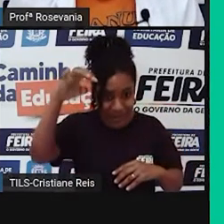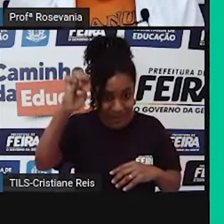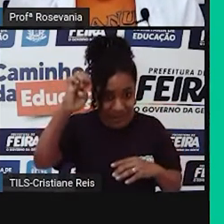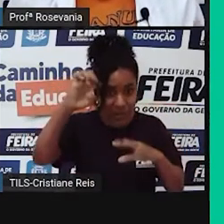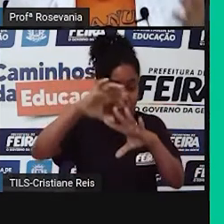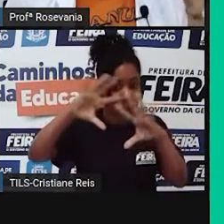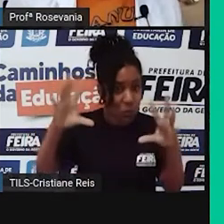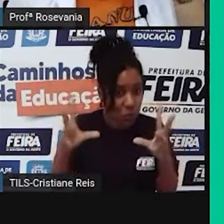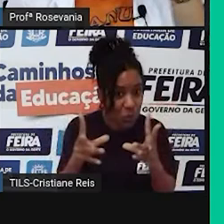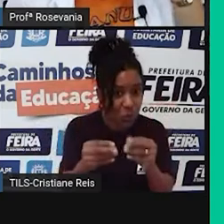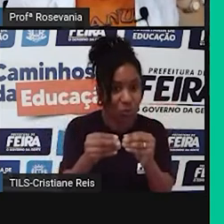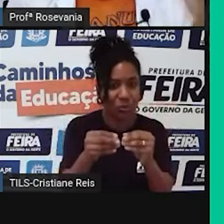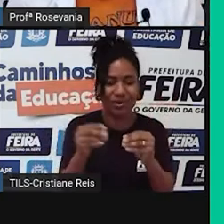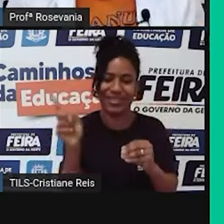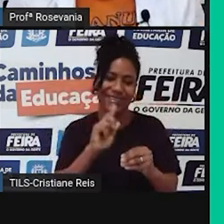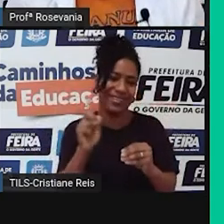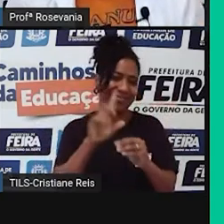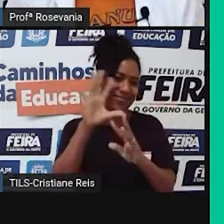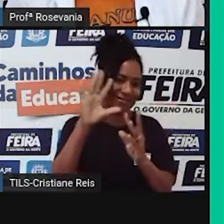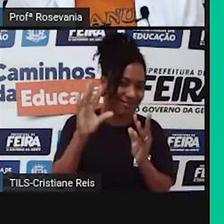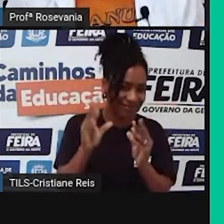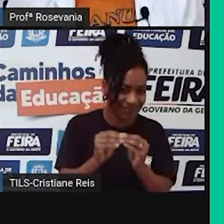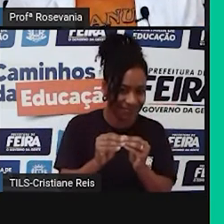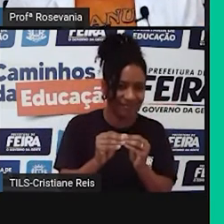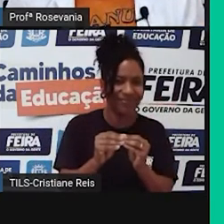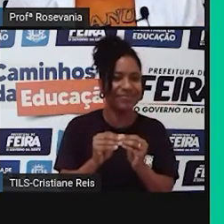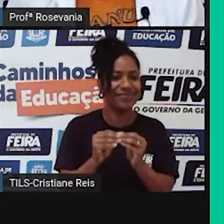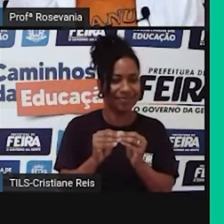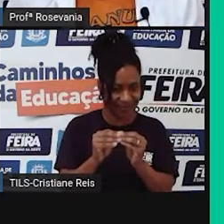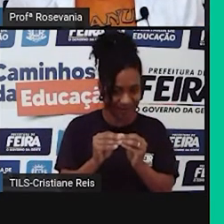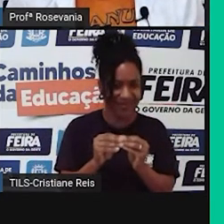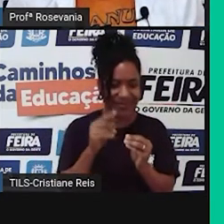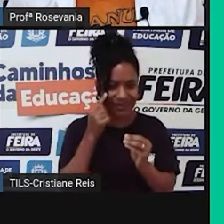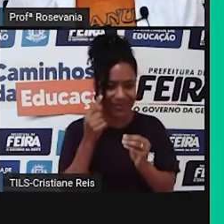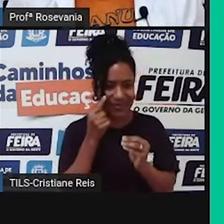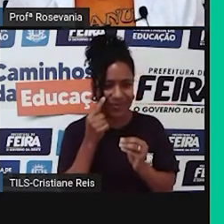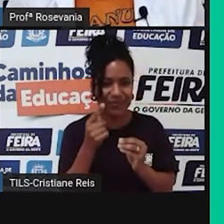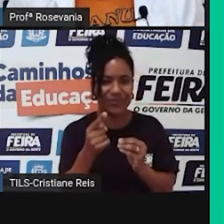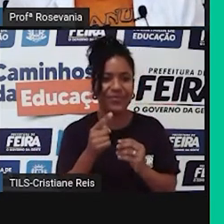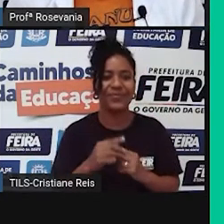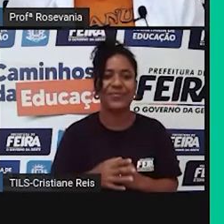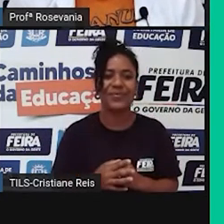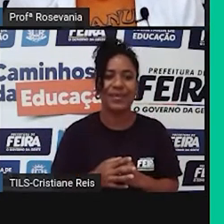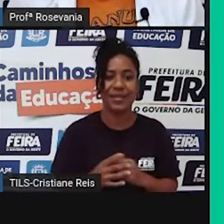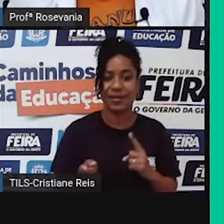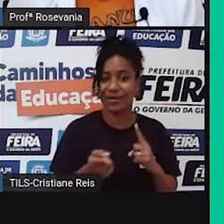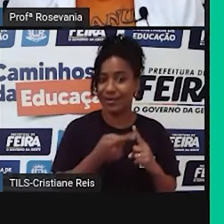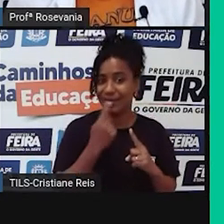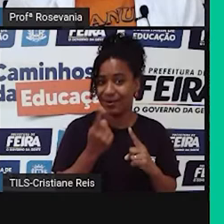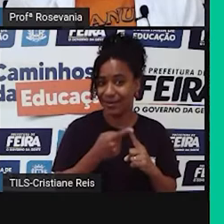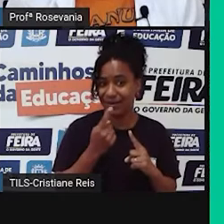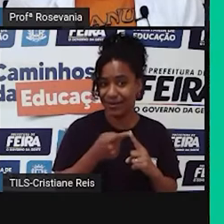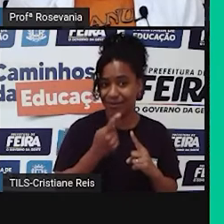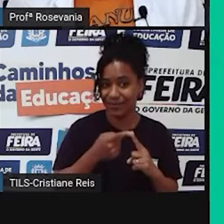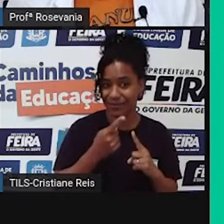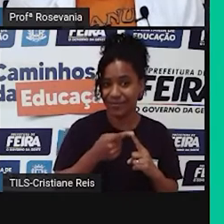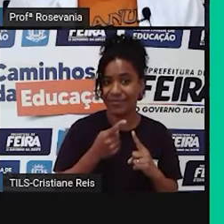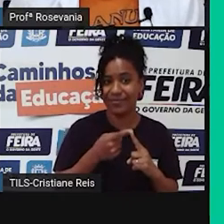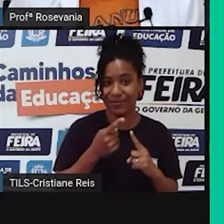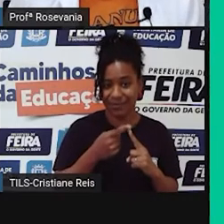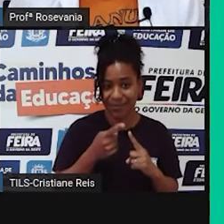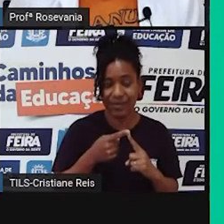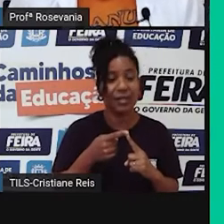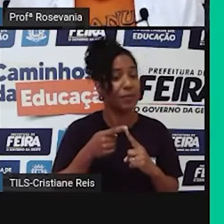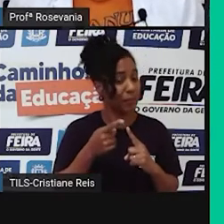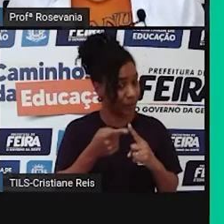mas pelo menos, né, o básico a gente tentou colocar. A primeira coisa que a gente vai observar aqui é a questão, né,